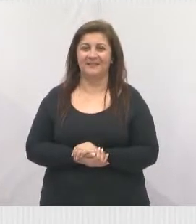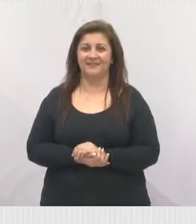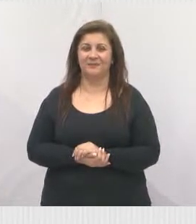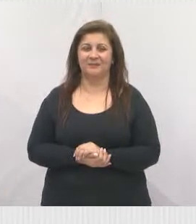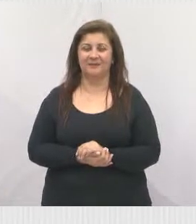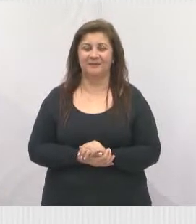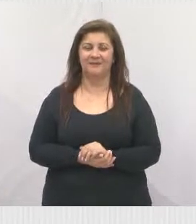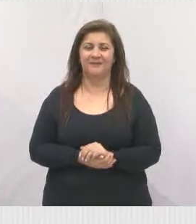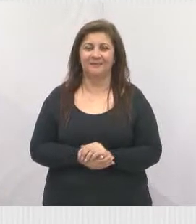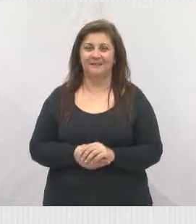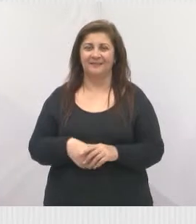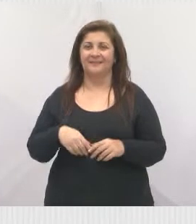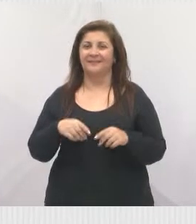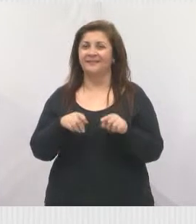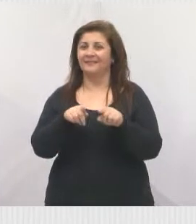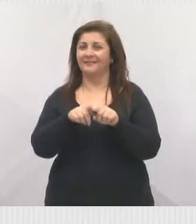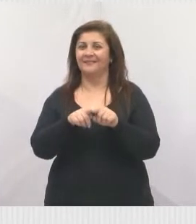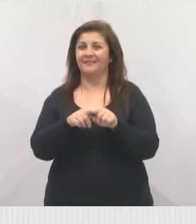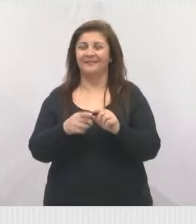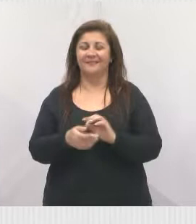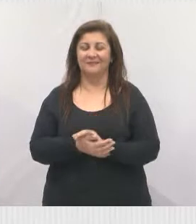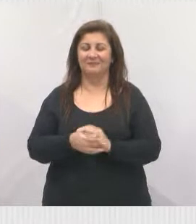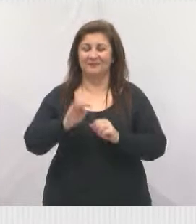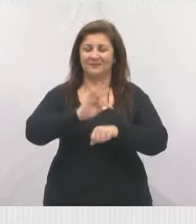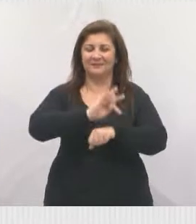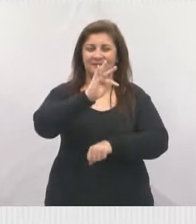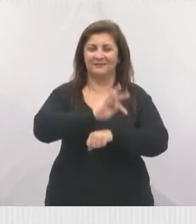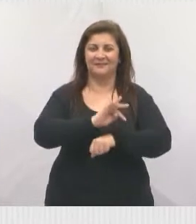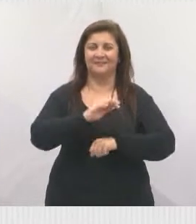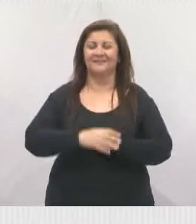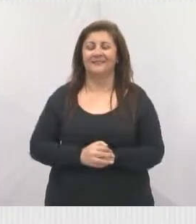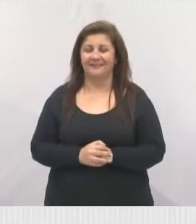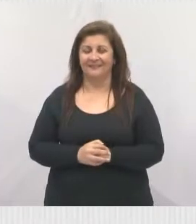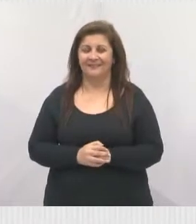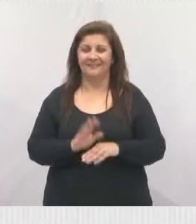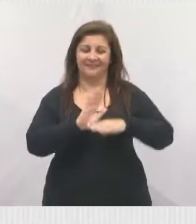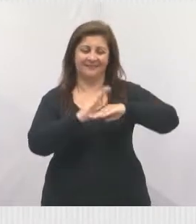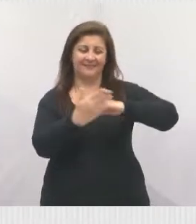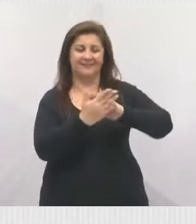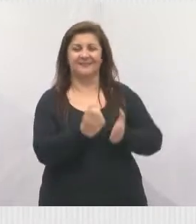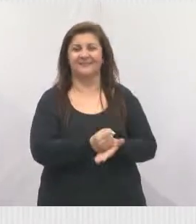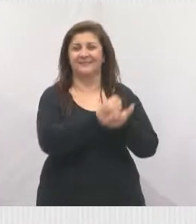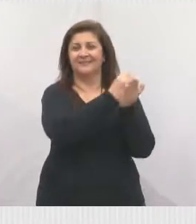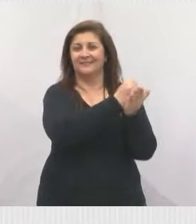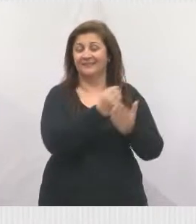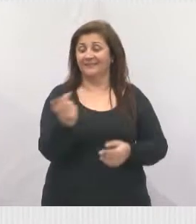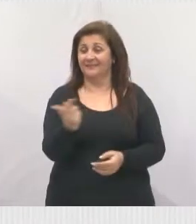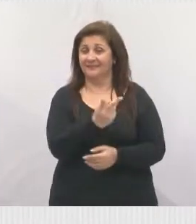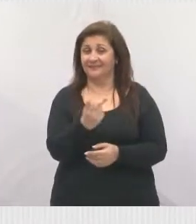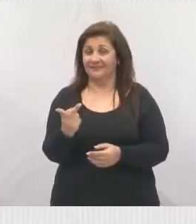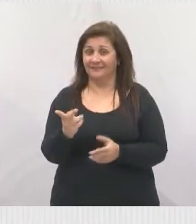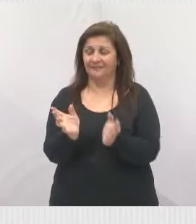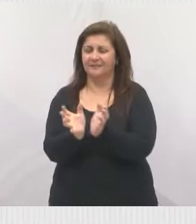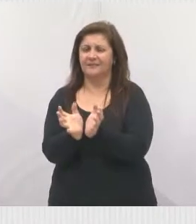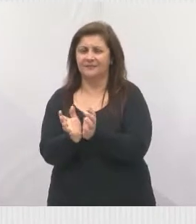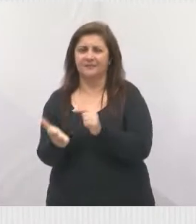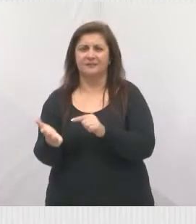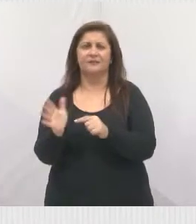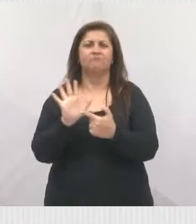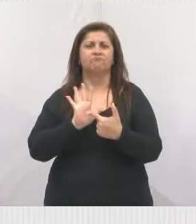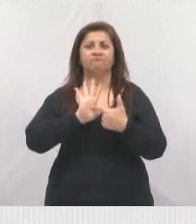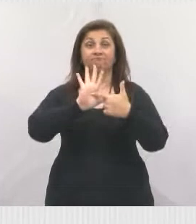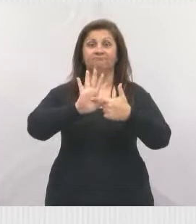abraço ao Diegão e ao Liseu, técnico aí, cidade de Salvador, as duas equipes mostrando o futebol.